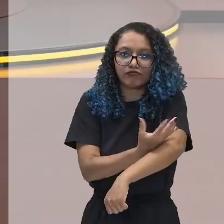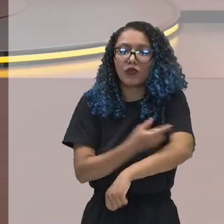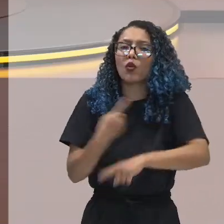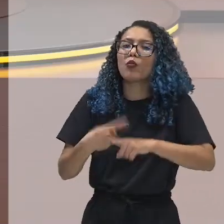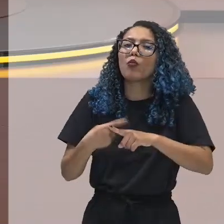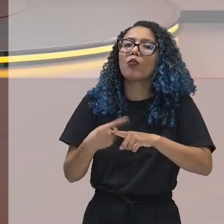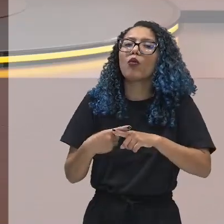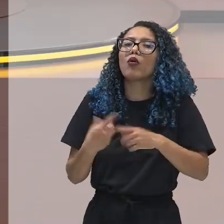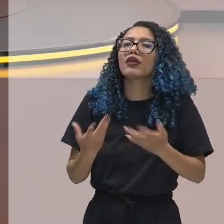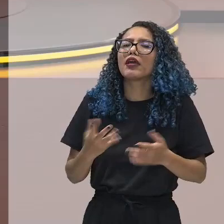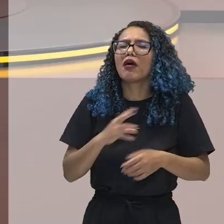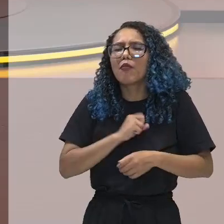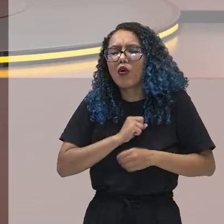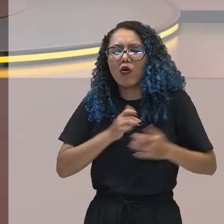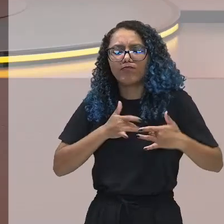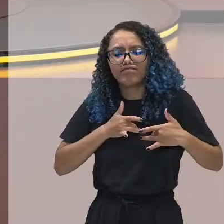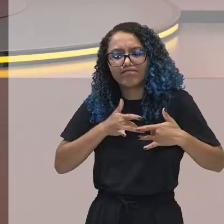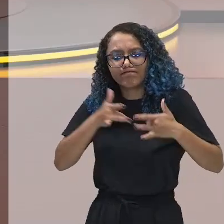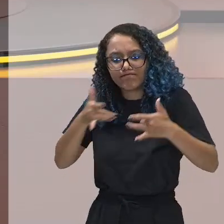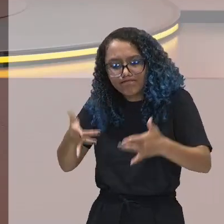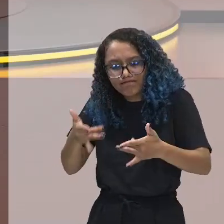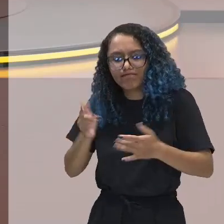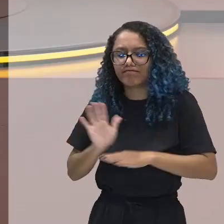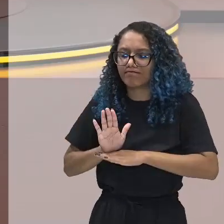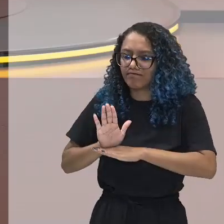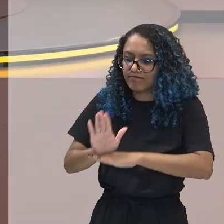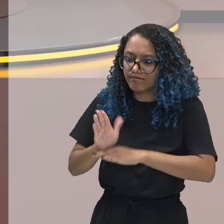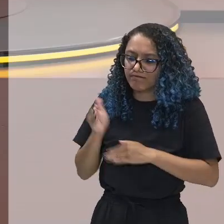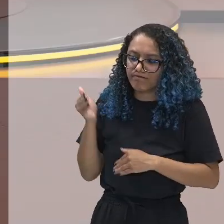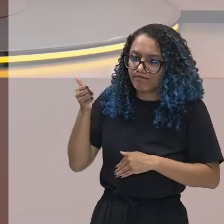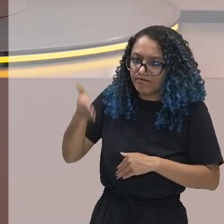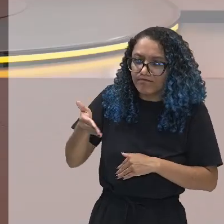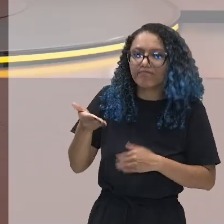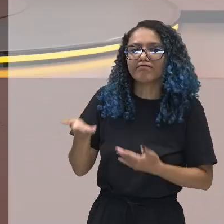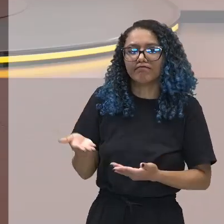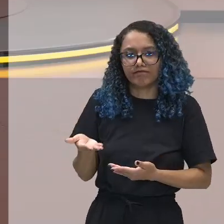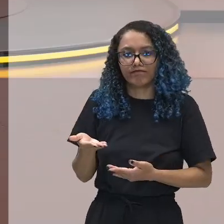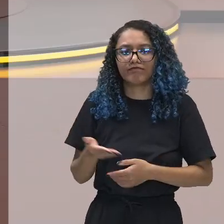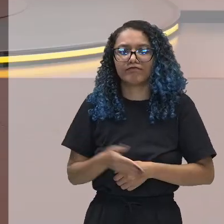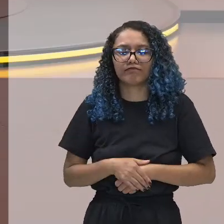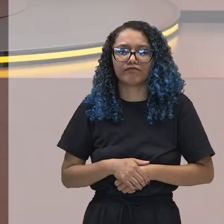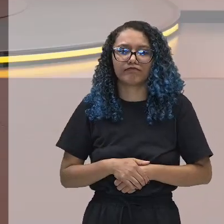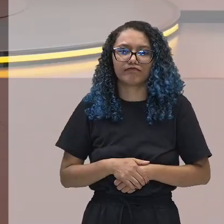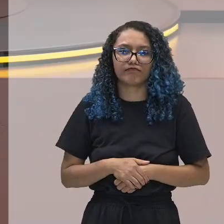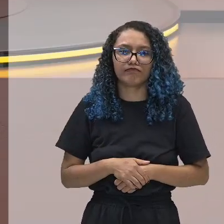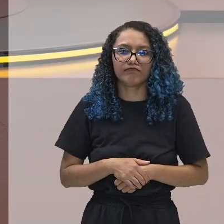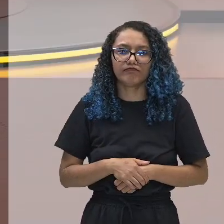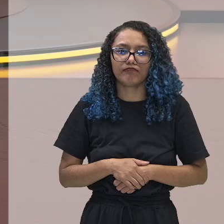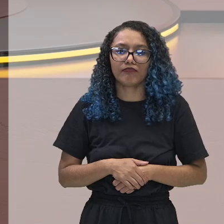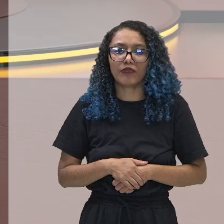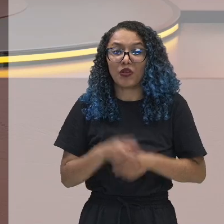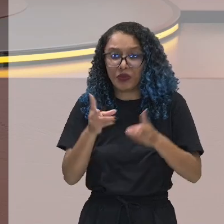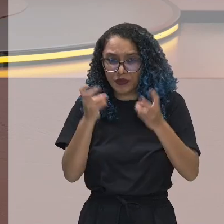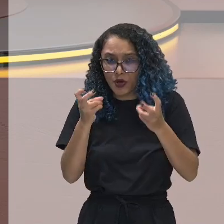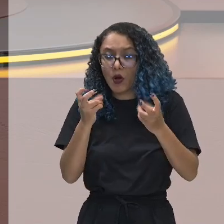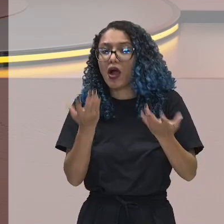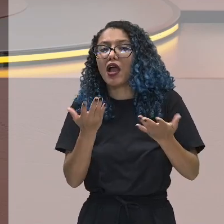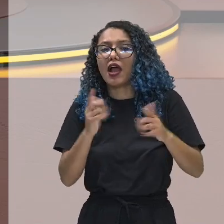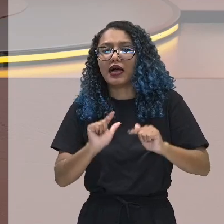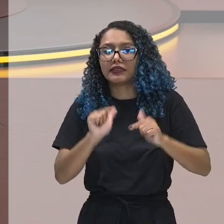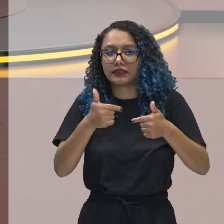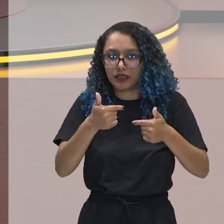né? Então, elas vão lá, vão ajudar, vão fazer toda essa questão aí. Então, vejam, são ações chamadas ação